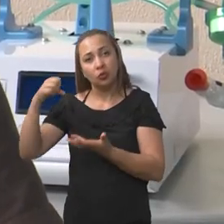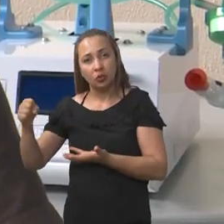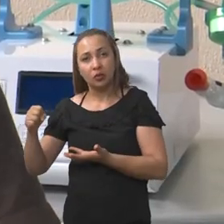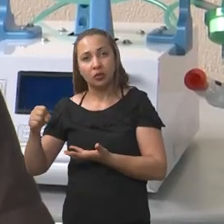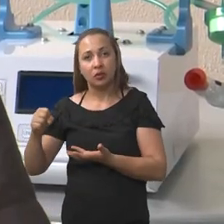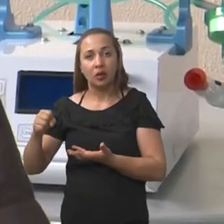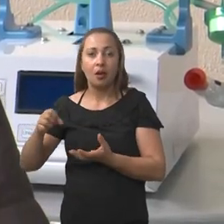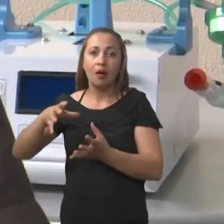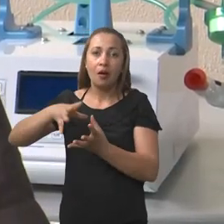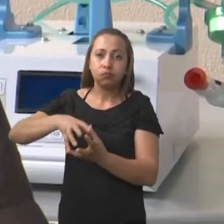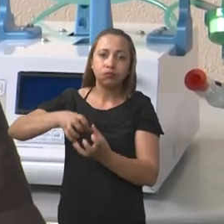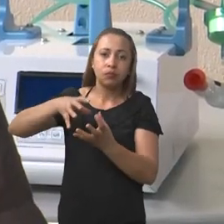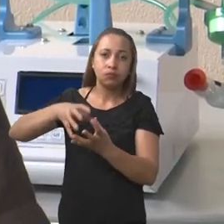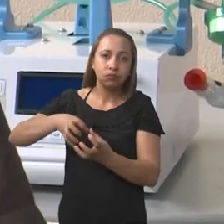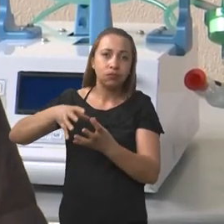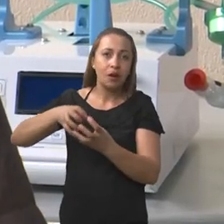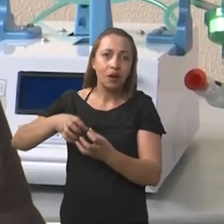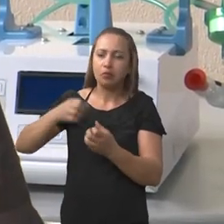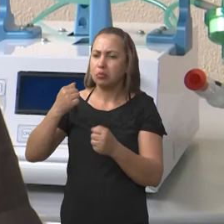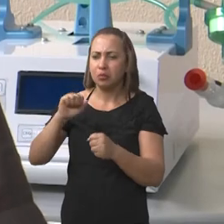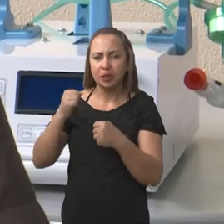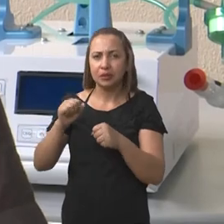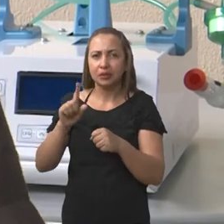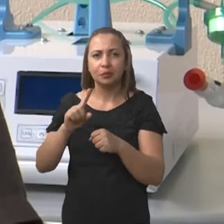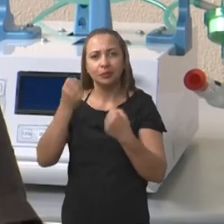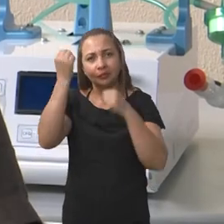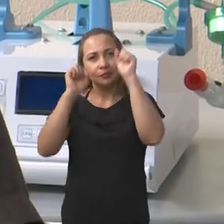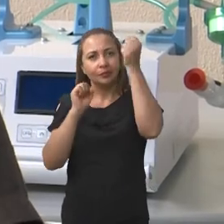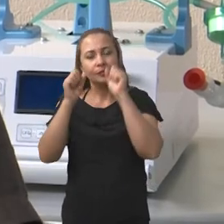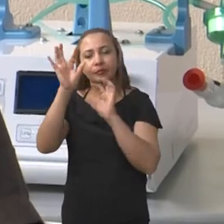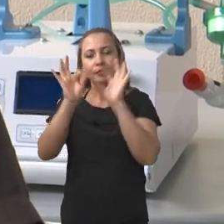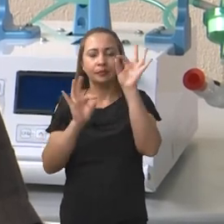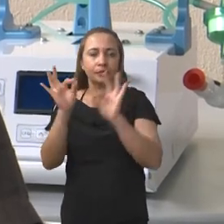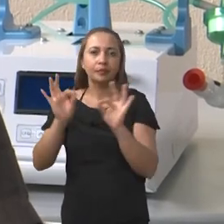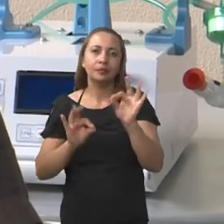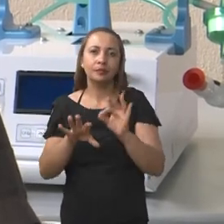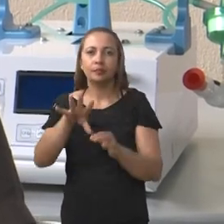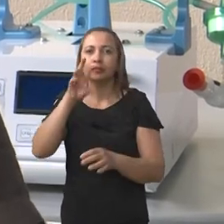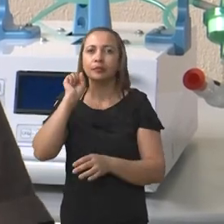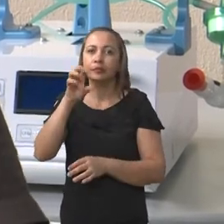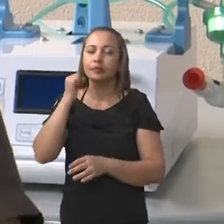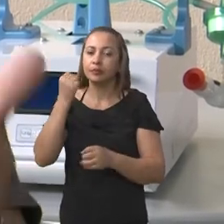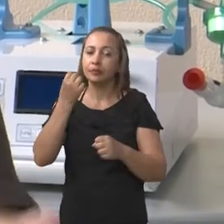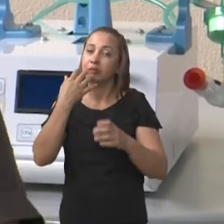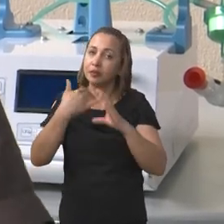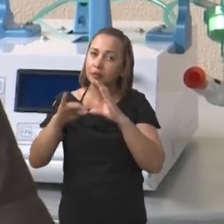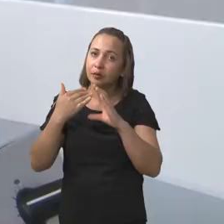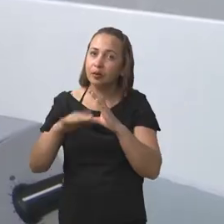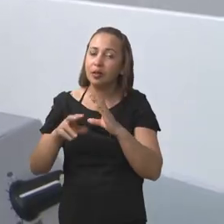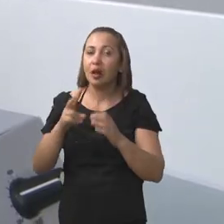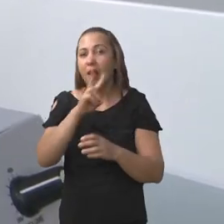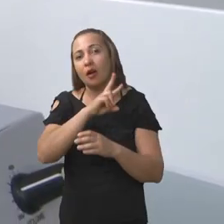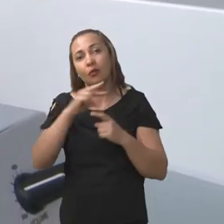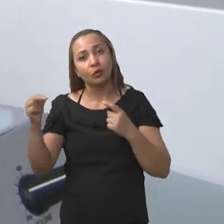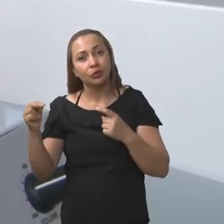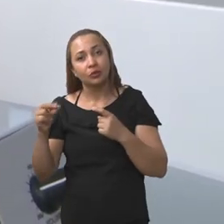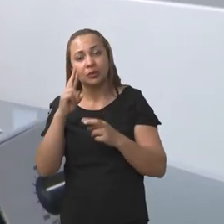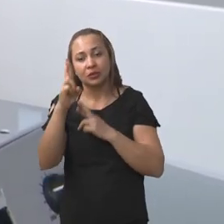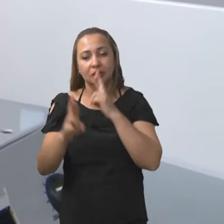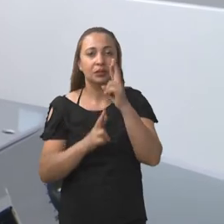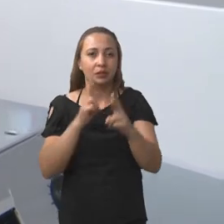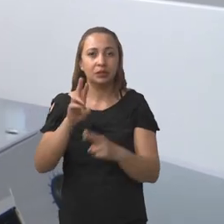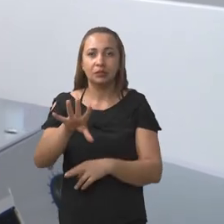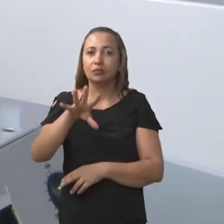uma certa imprecisão da mão porque a gente consegue regular o fluxo de oxigênio que a gente quer enviar, a velocidade, a